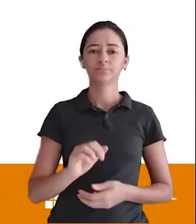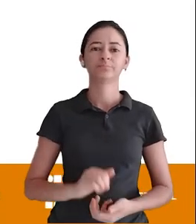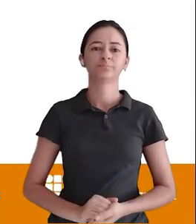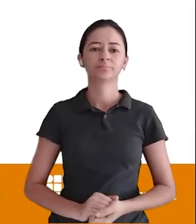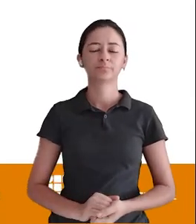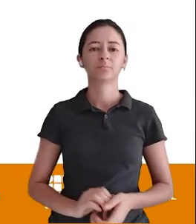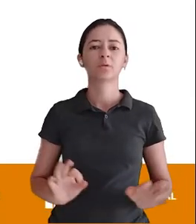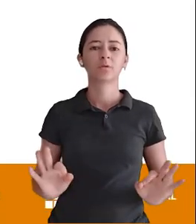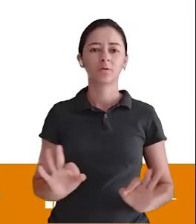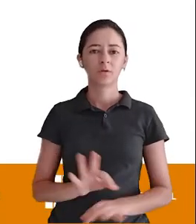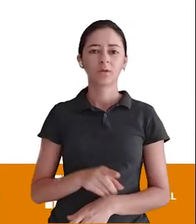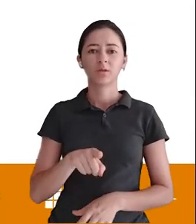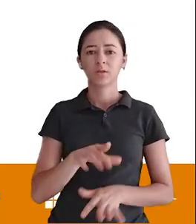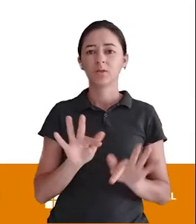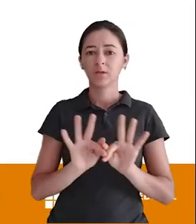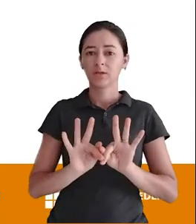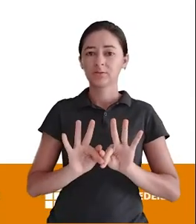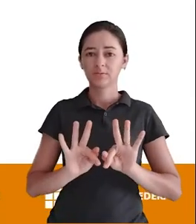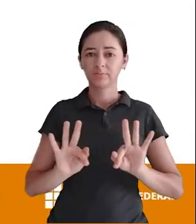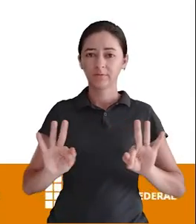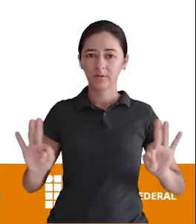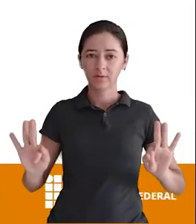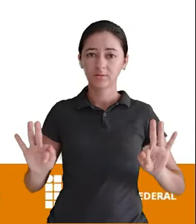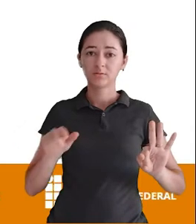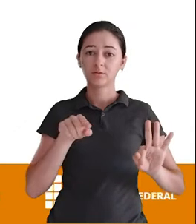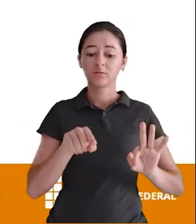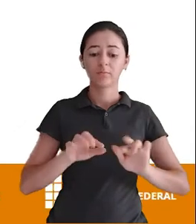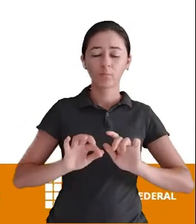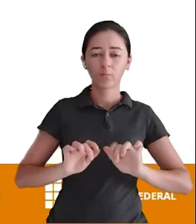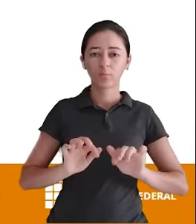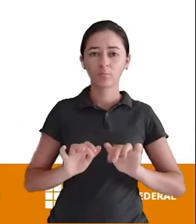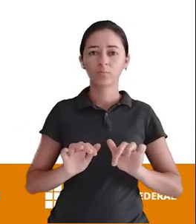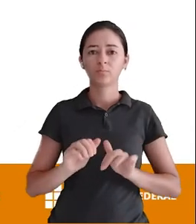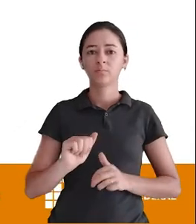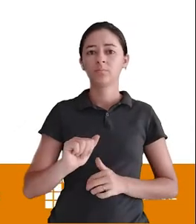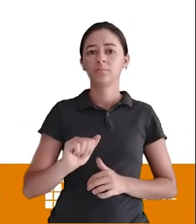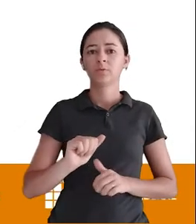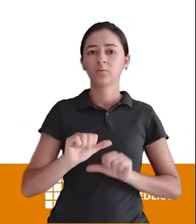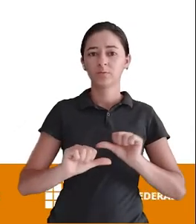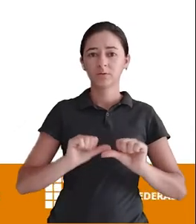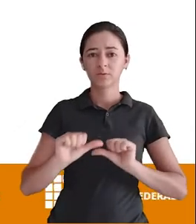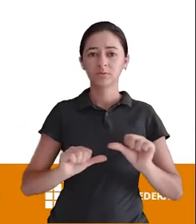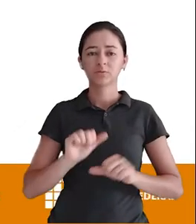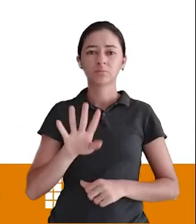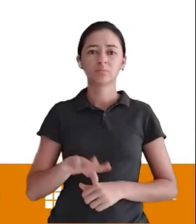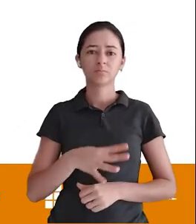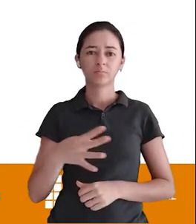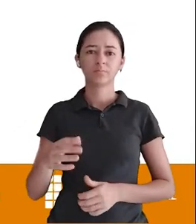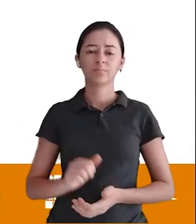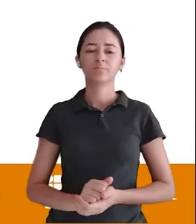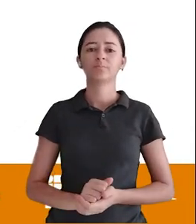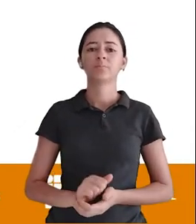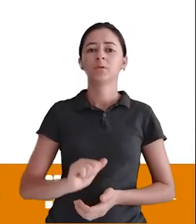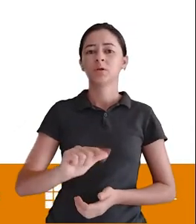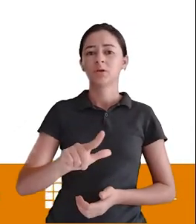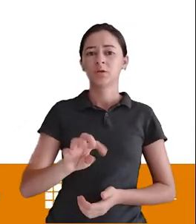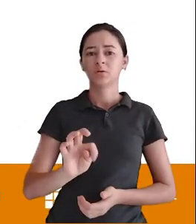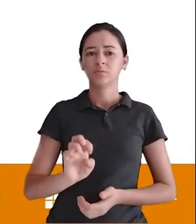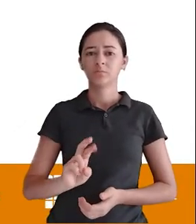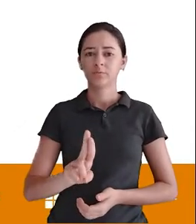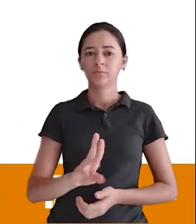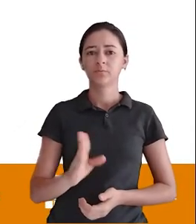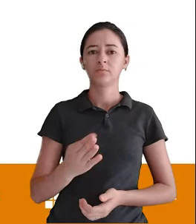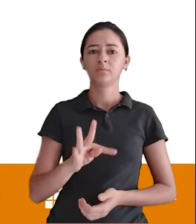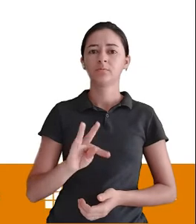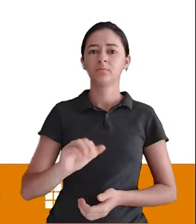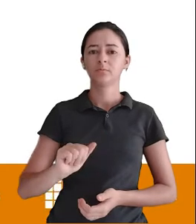Aqui está a sintaxe Do comando ALTER TABLE Então nós temos O ALTER TABLE E o nome da